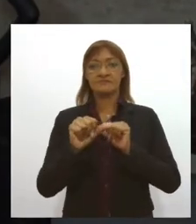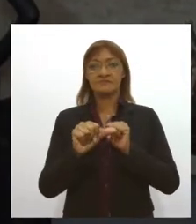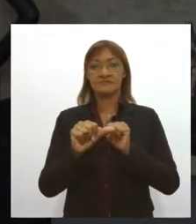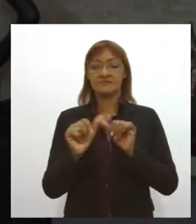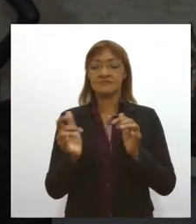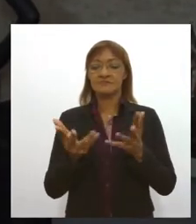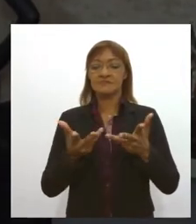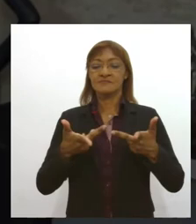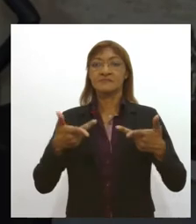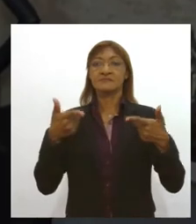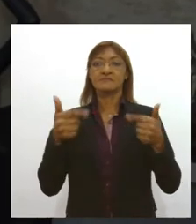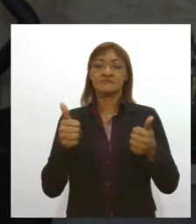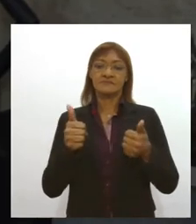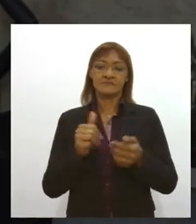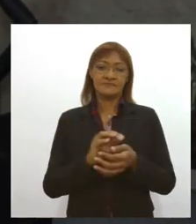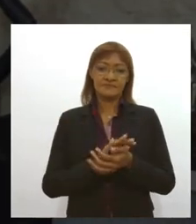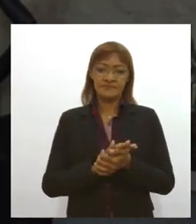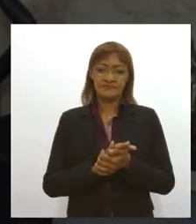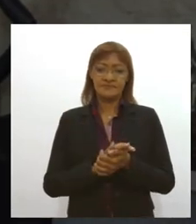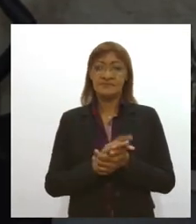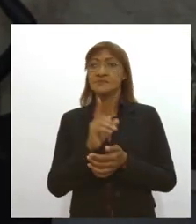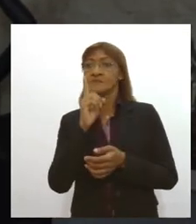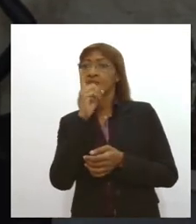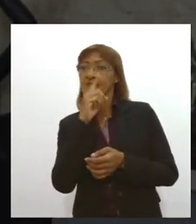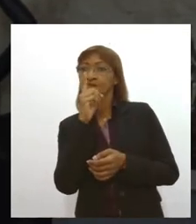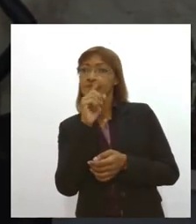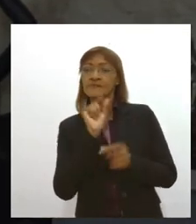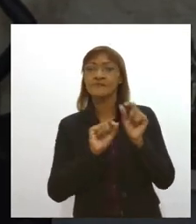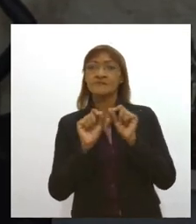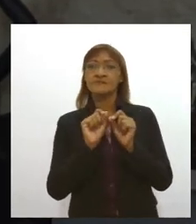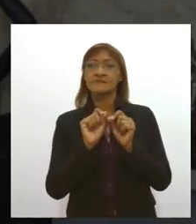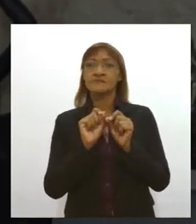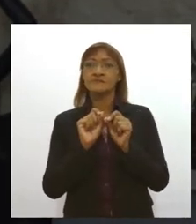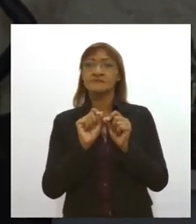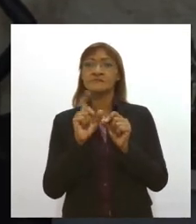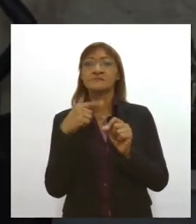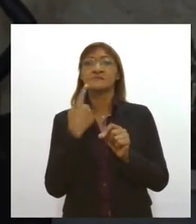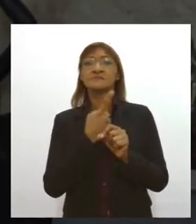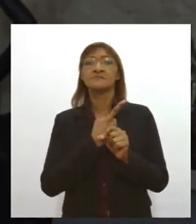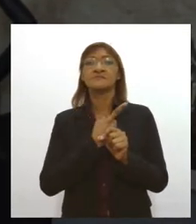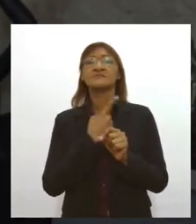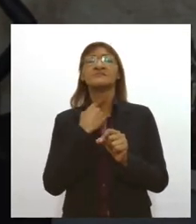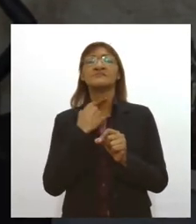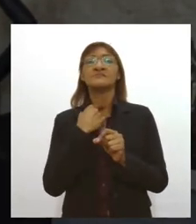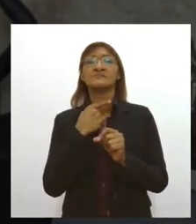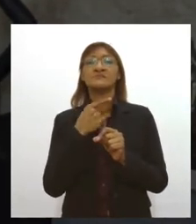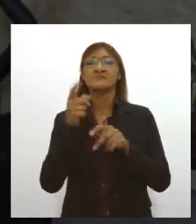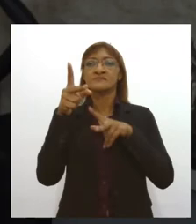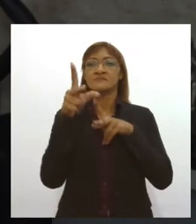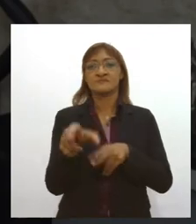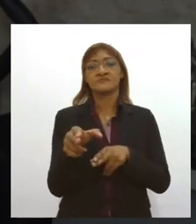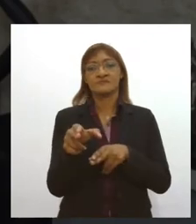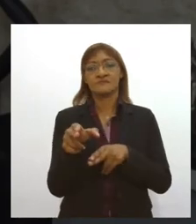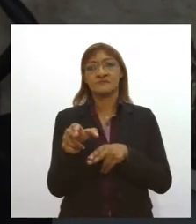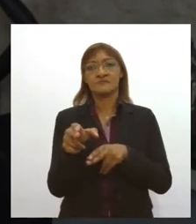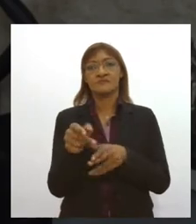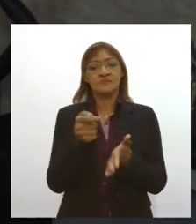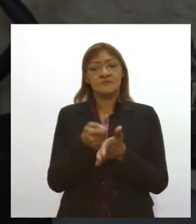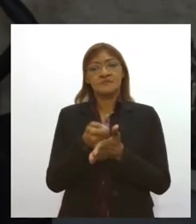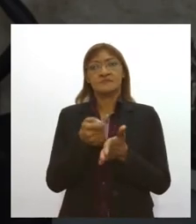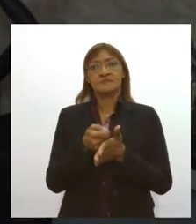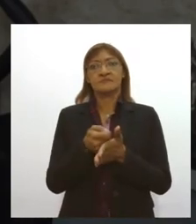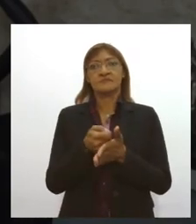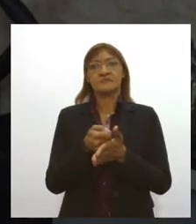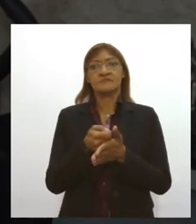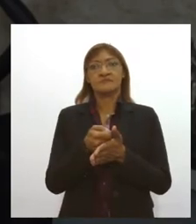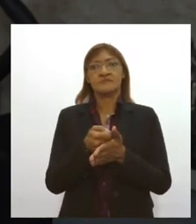a nossa grande falha é querer que as pessoas sejam iguais a nós é cobrar das pessoas aquilo que nós gostaríamos que elas